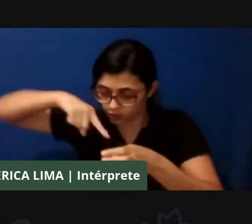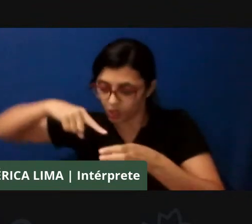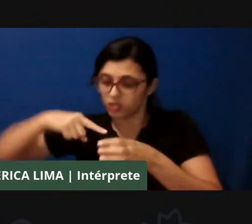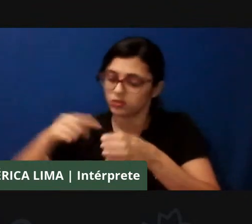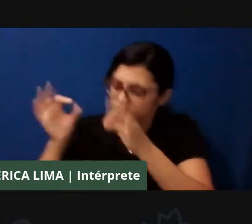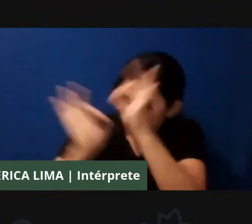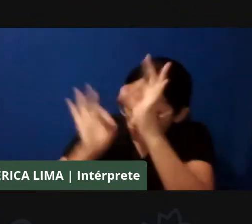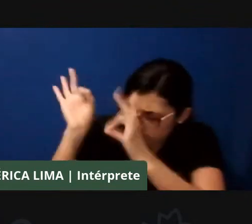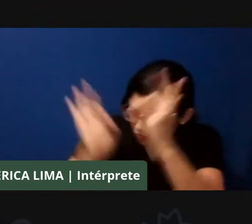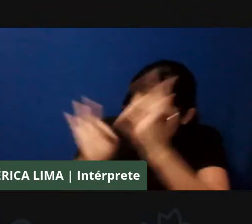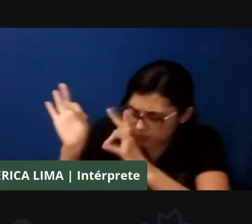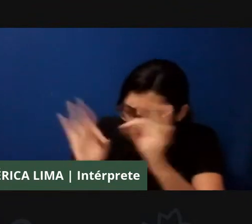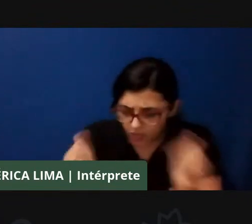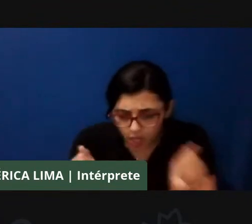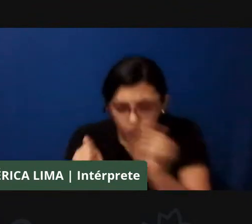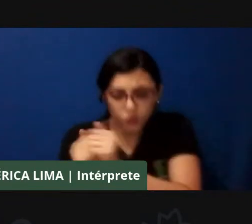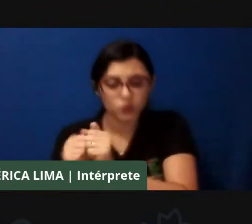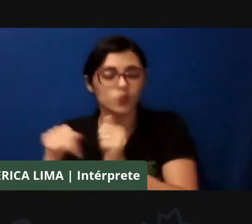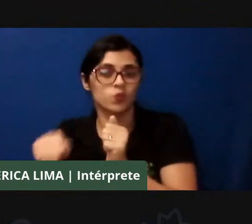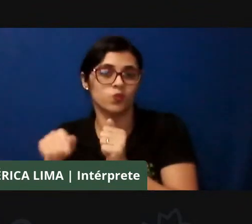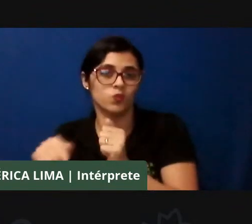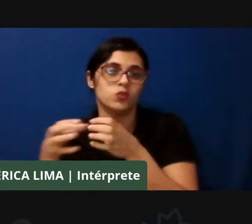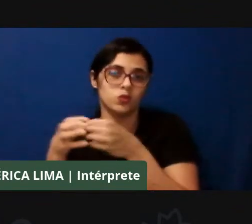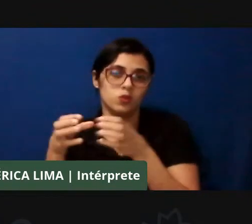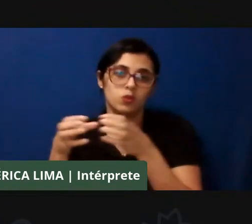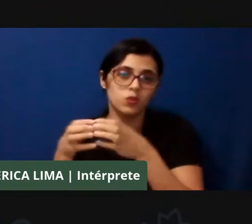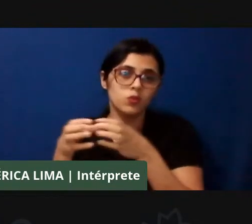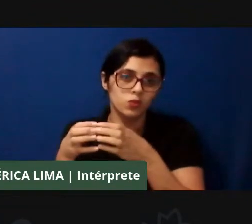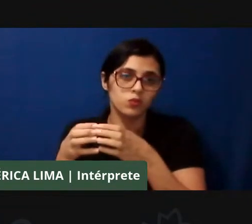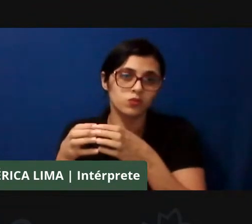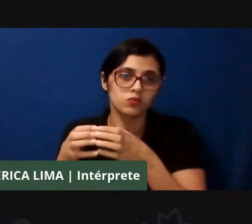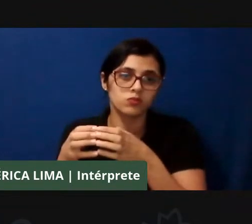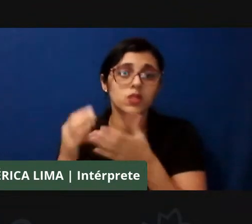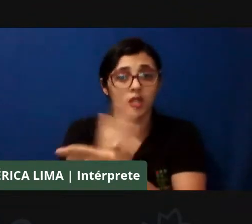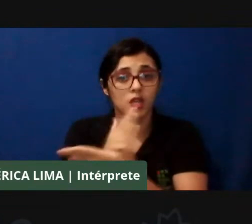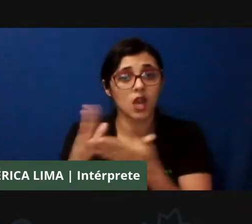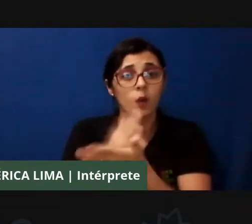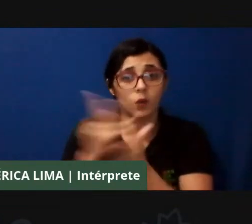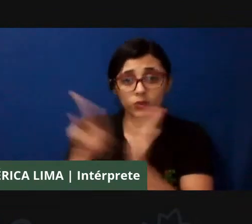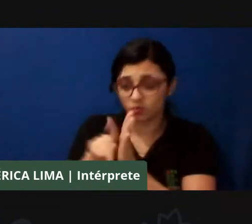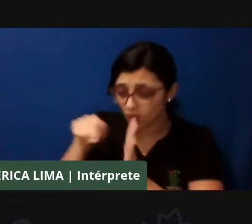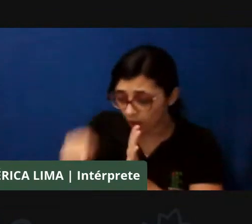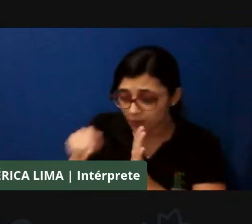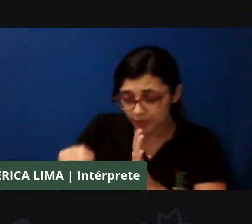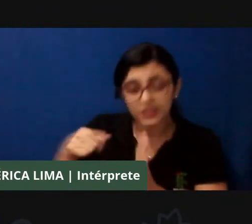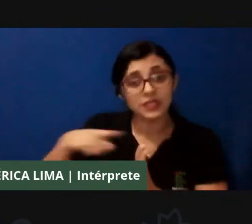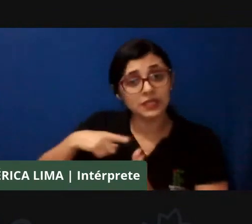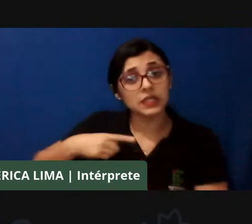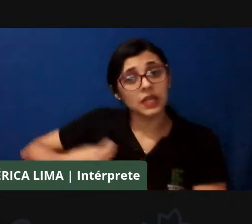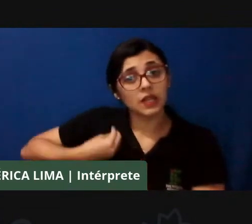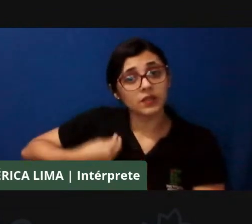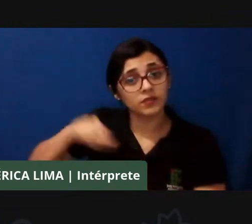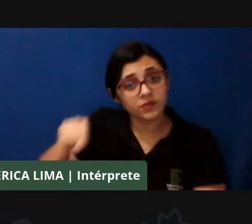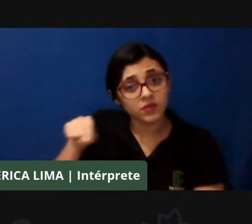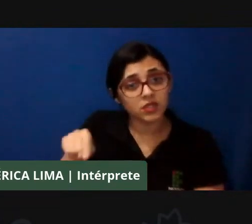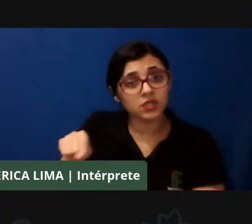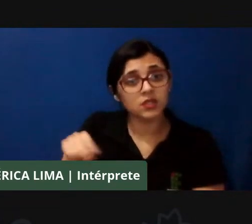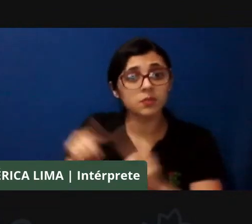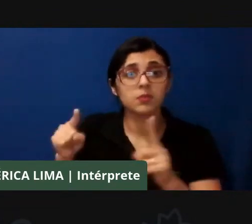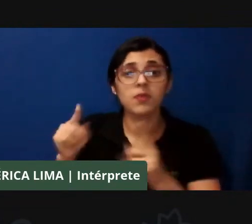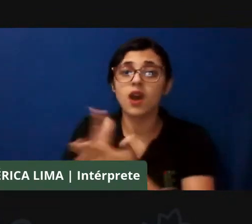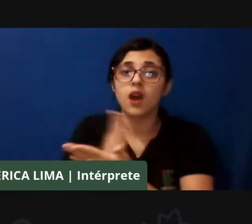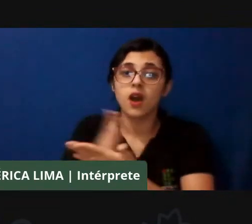e postas em ação por muitos dos nossos, inclusive, que estavam em espaços, espaços outros que vinham